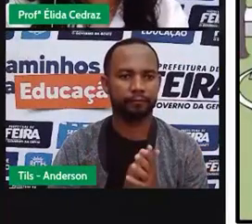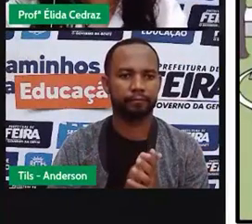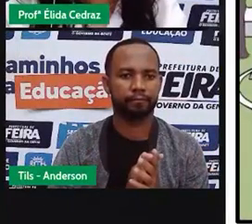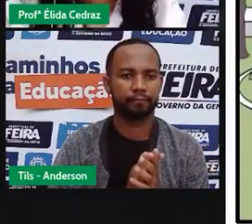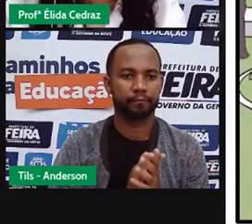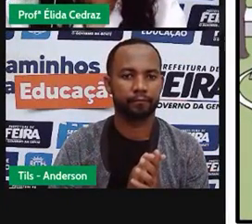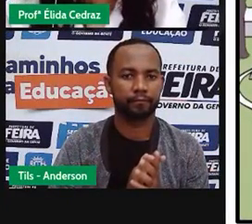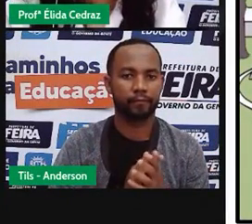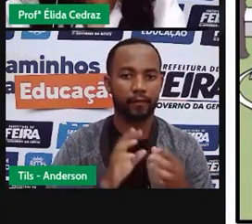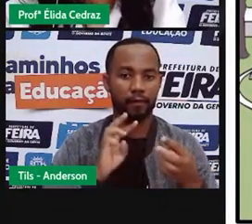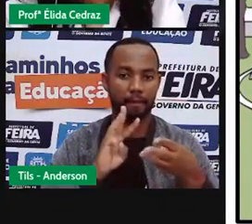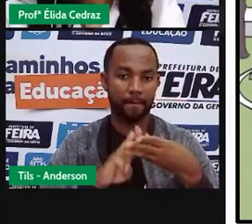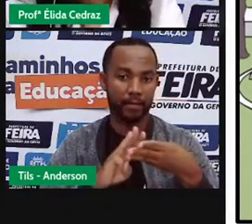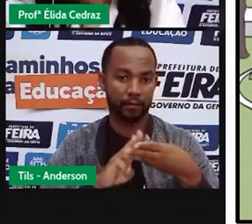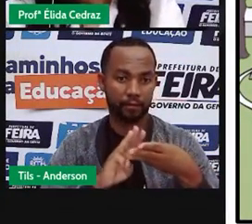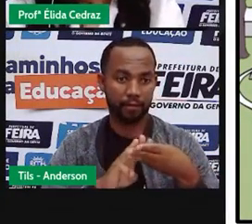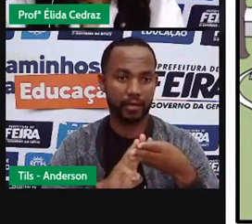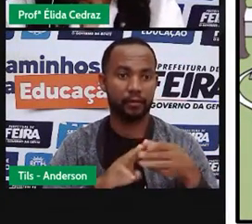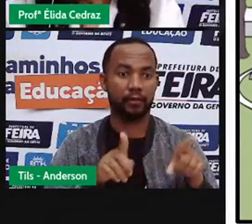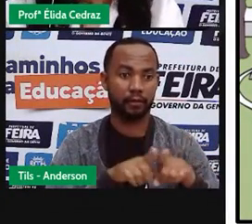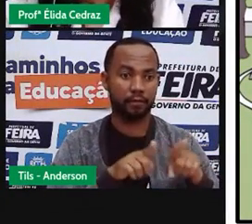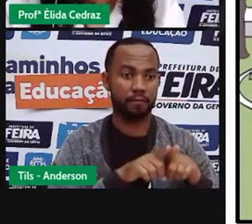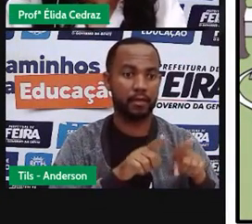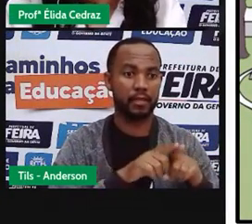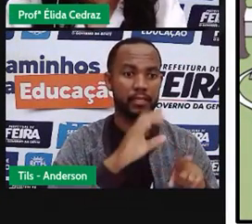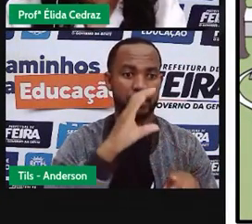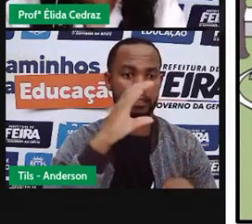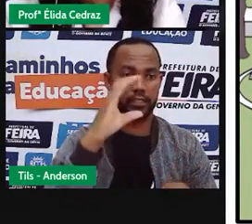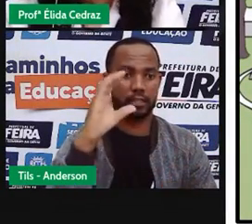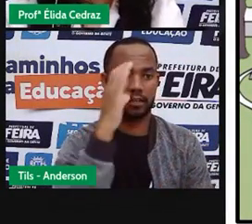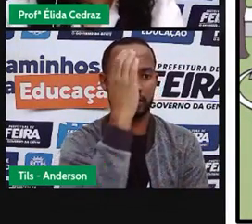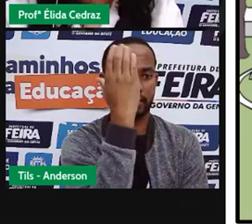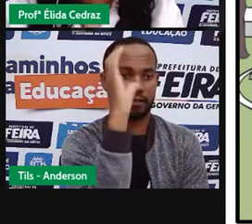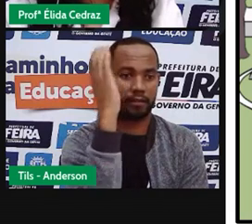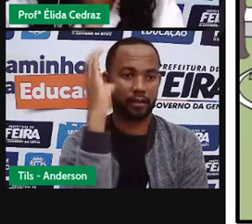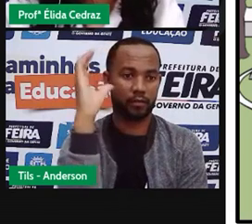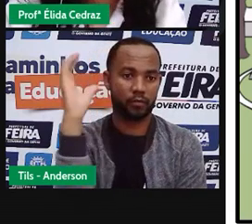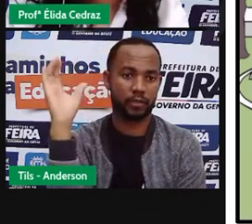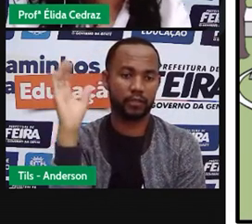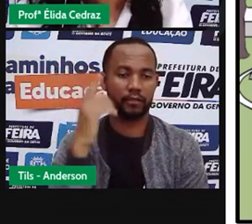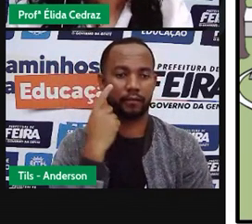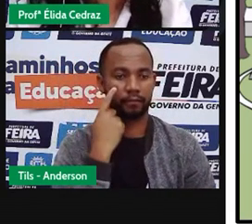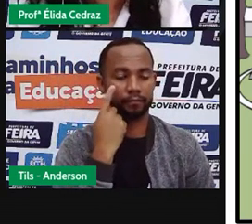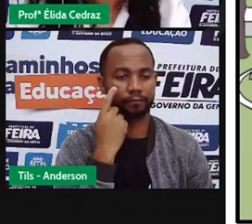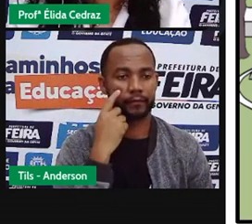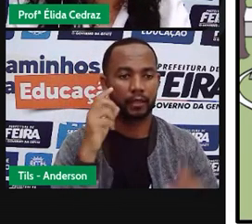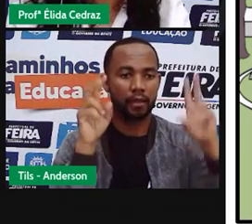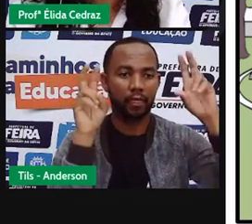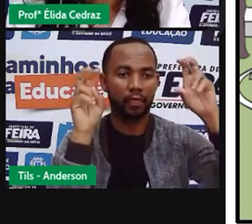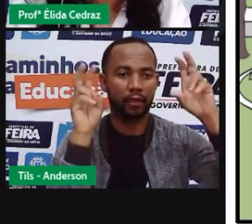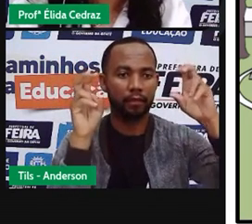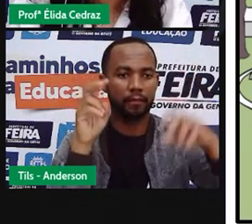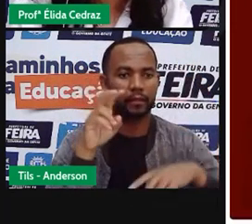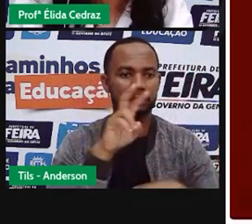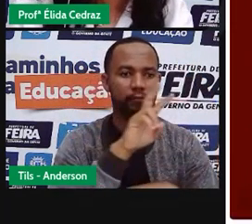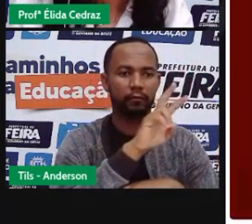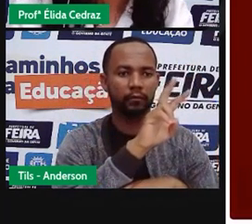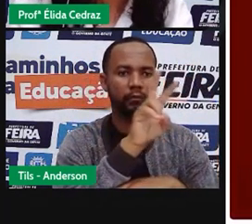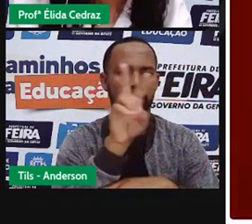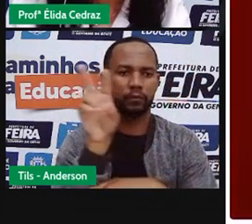matemática e ciências da natureza, que eu tenho sombras e a passagem do tempo.